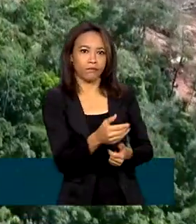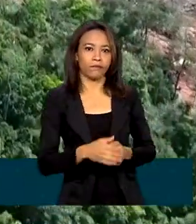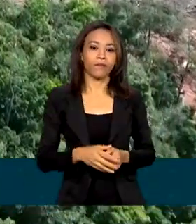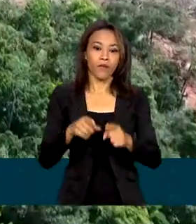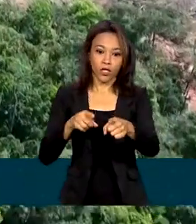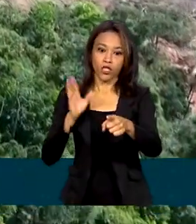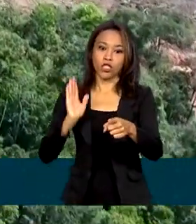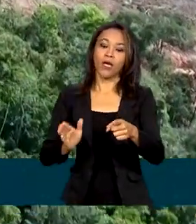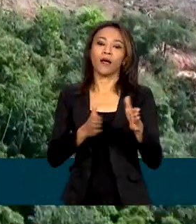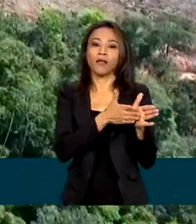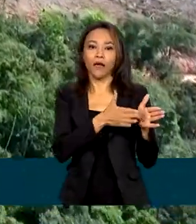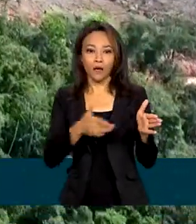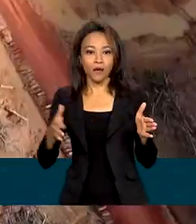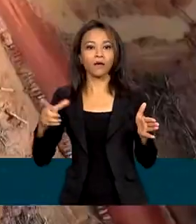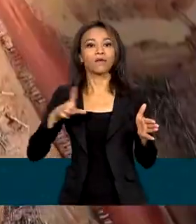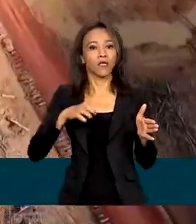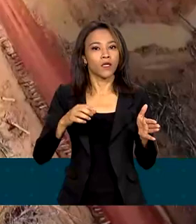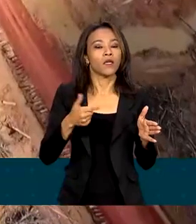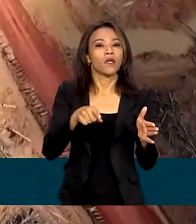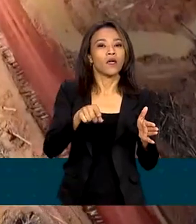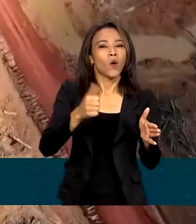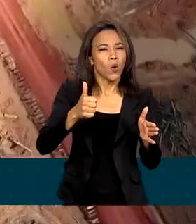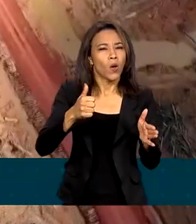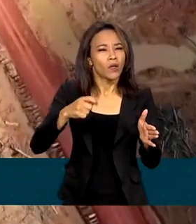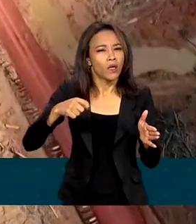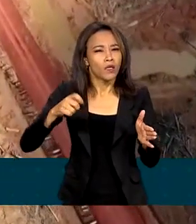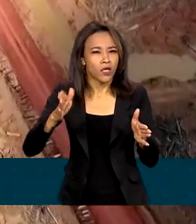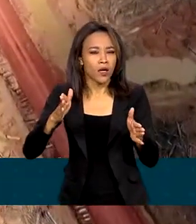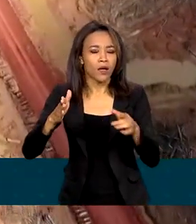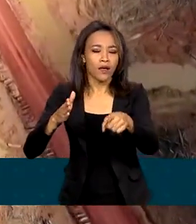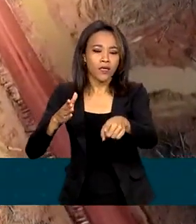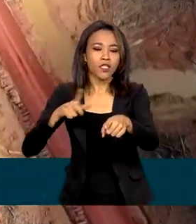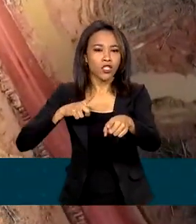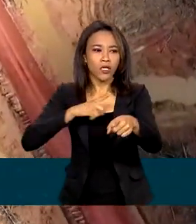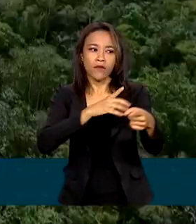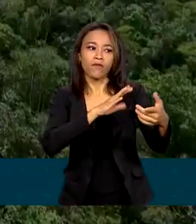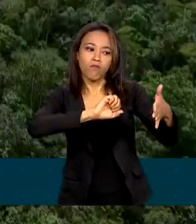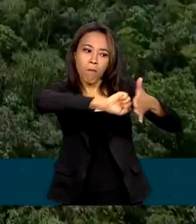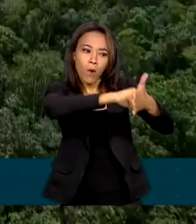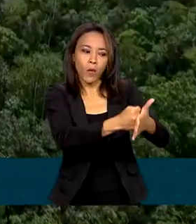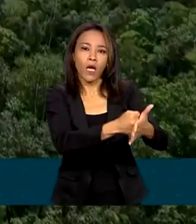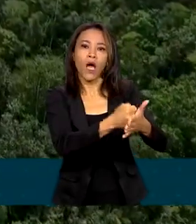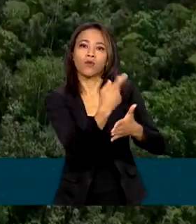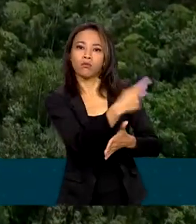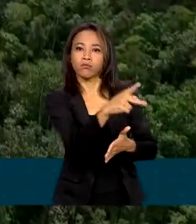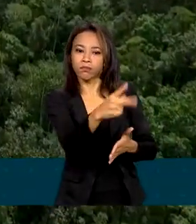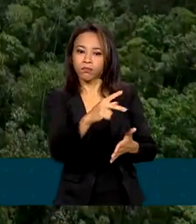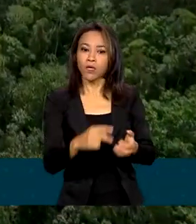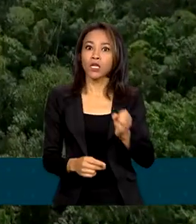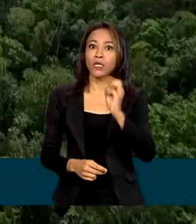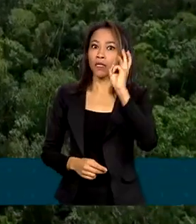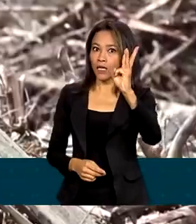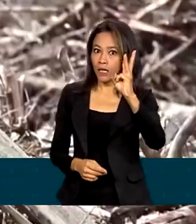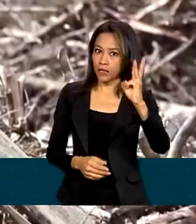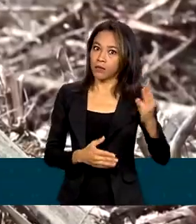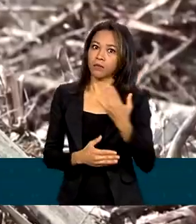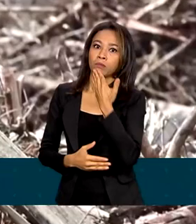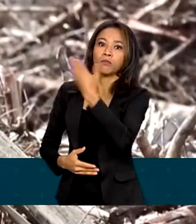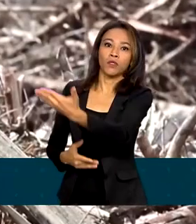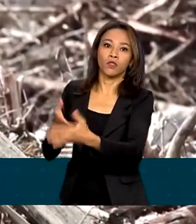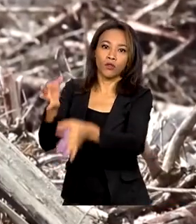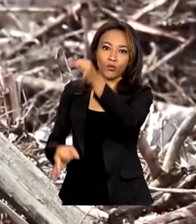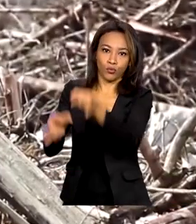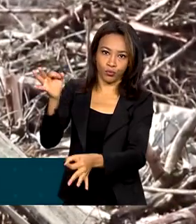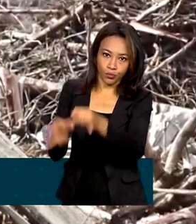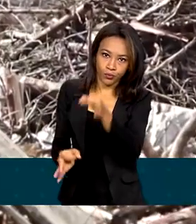e 58 proprietários rurais já tiveram os recursos bloqueados. Apenas três recorreram. Eles